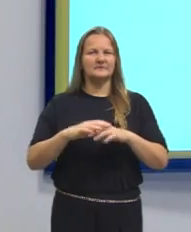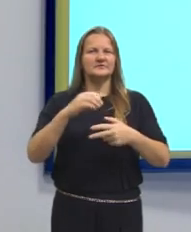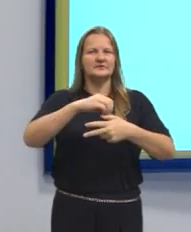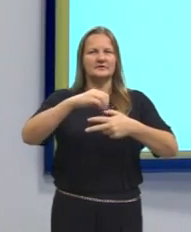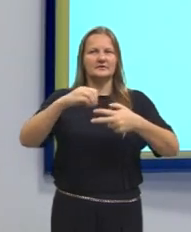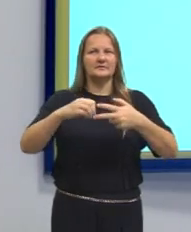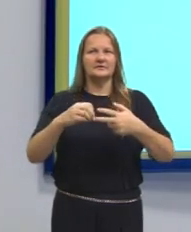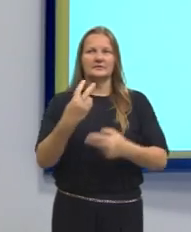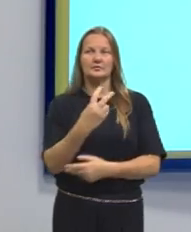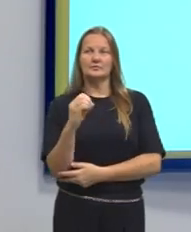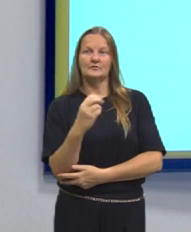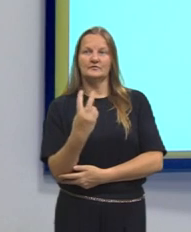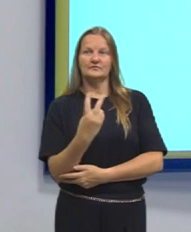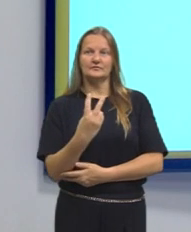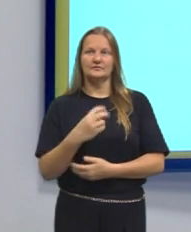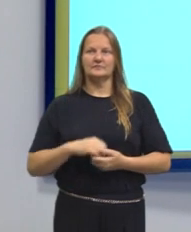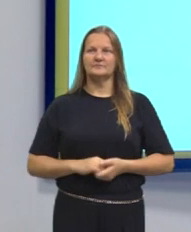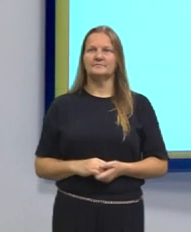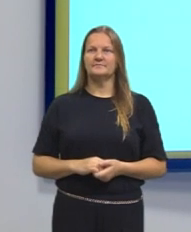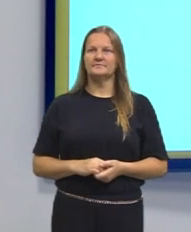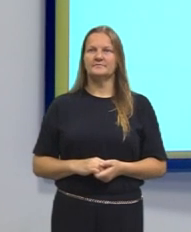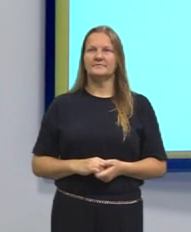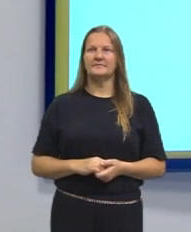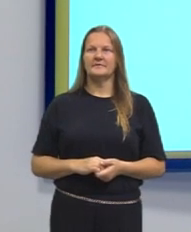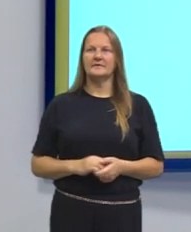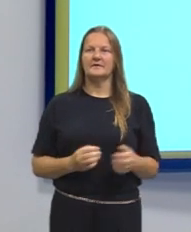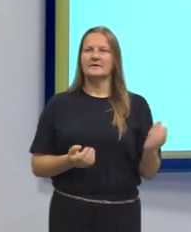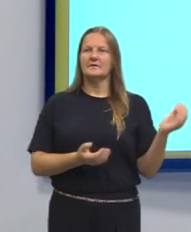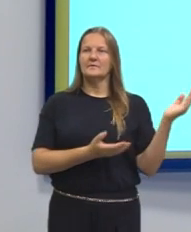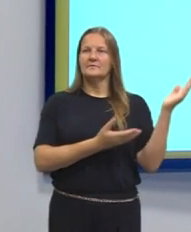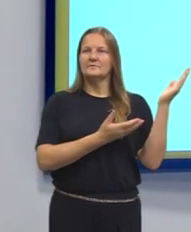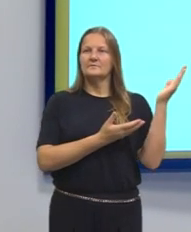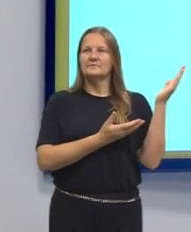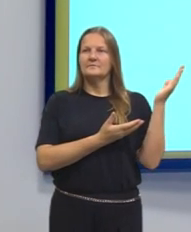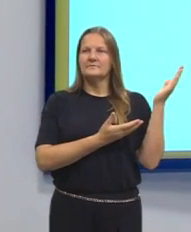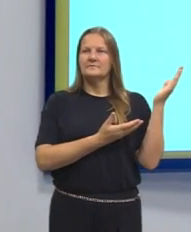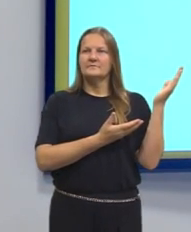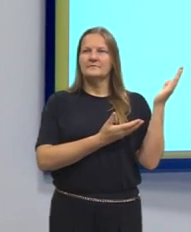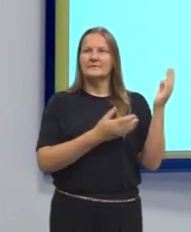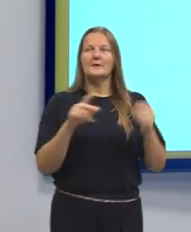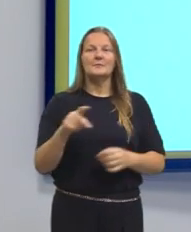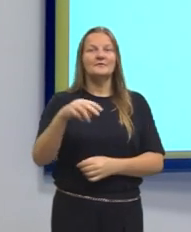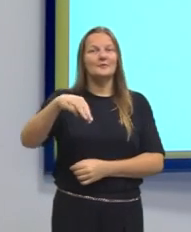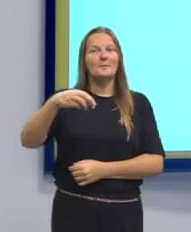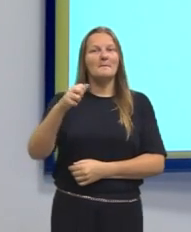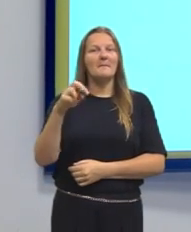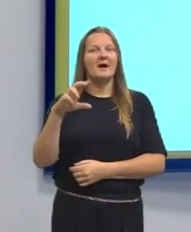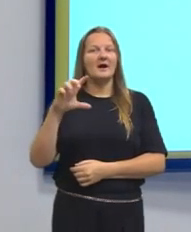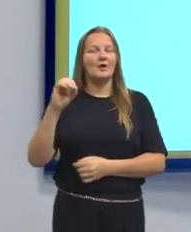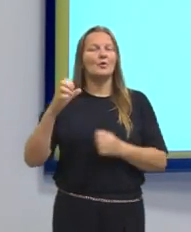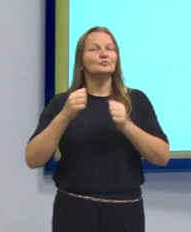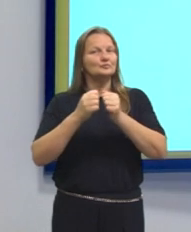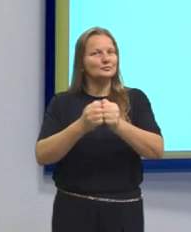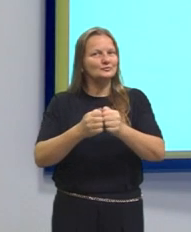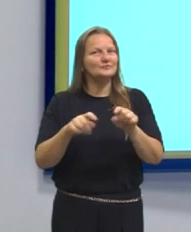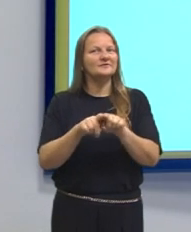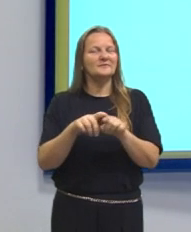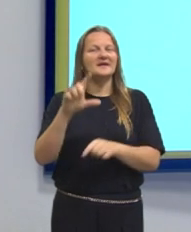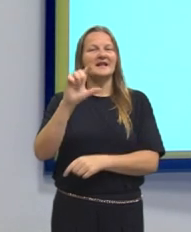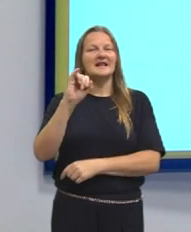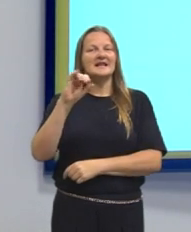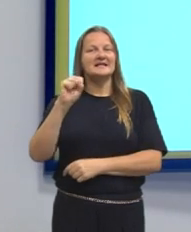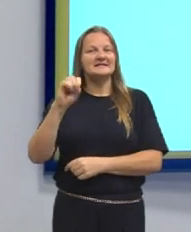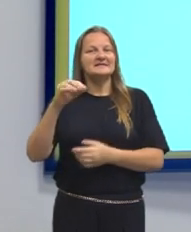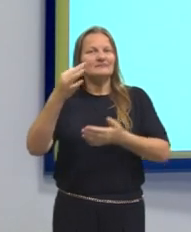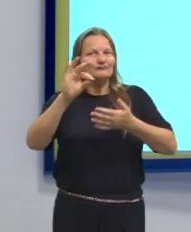2022? Conto aqui com a participação, colaboração do Prof. Marlon, o curador, e também a Lisiane, que